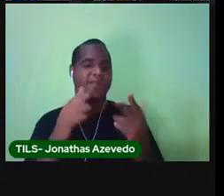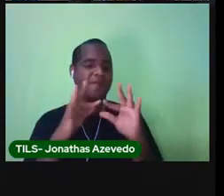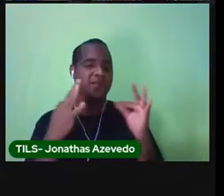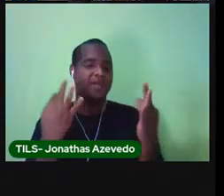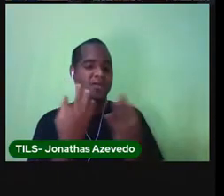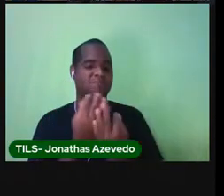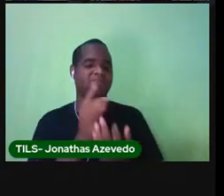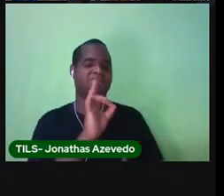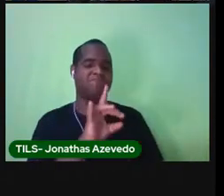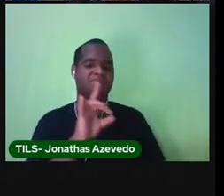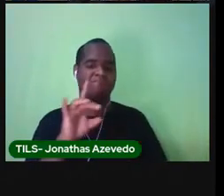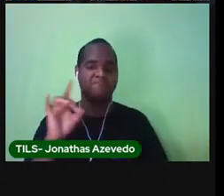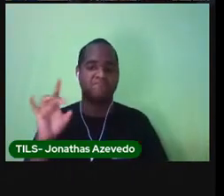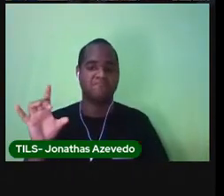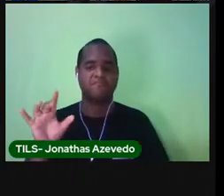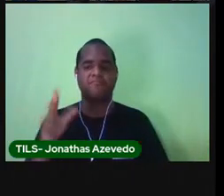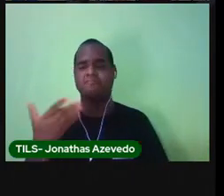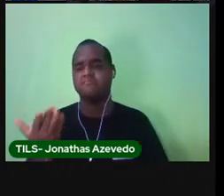família.